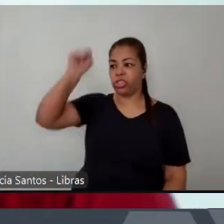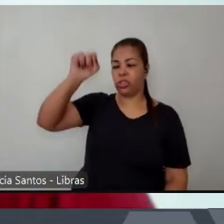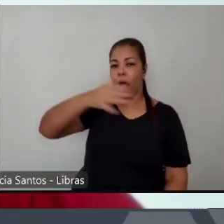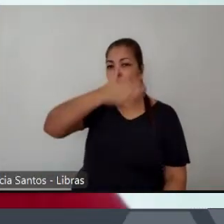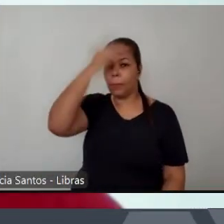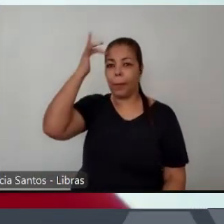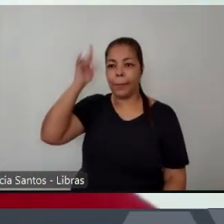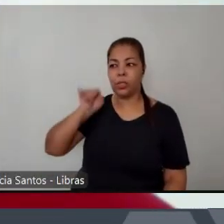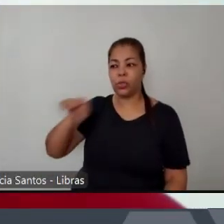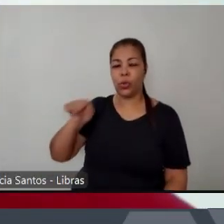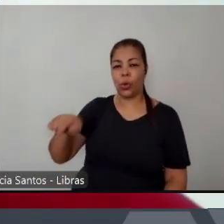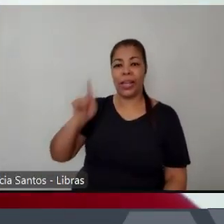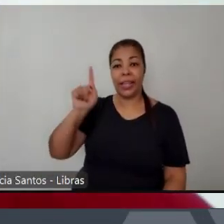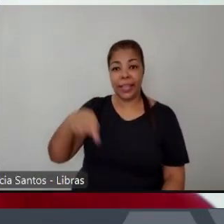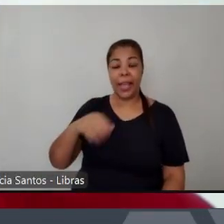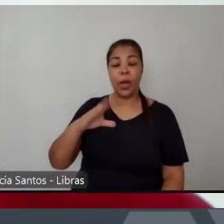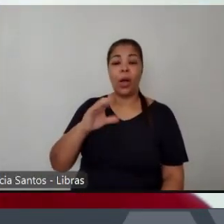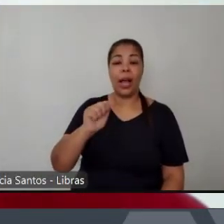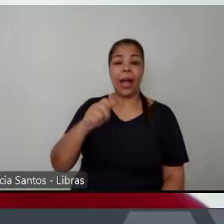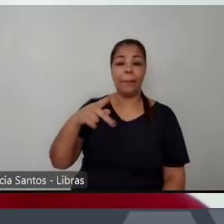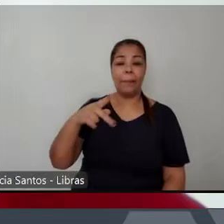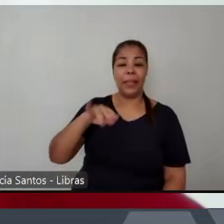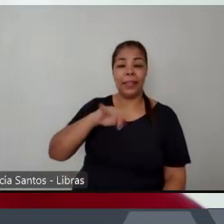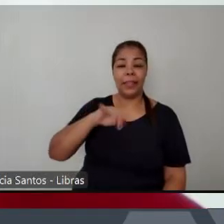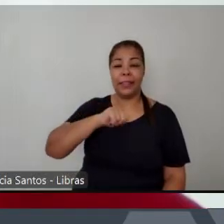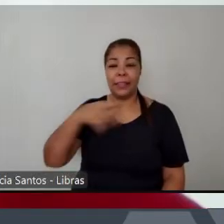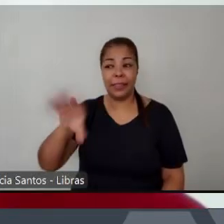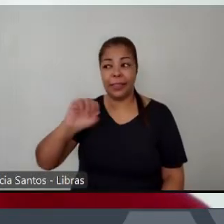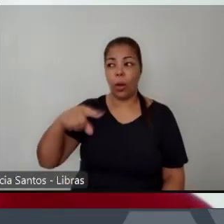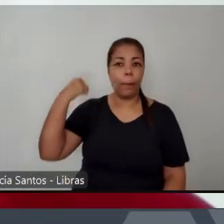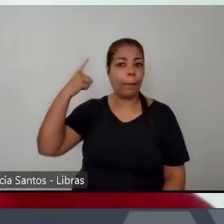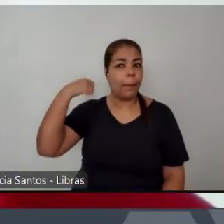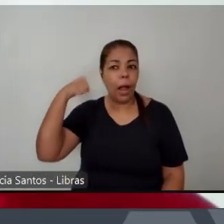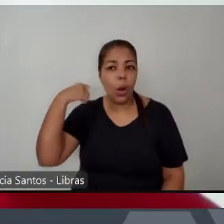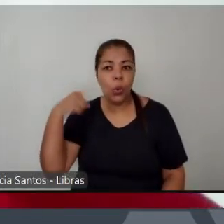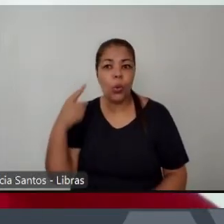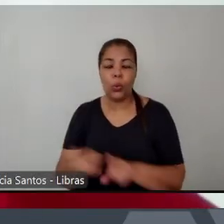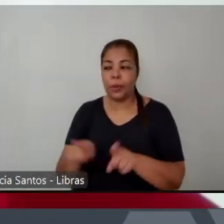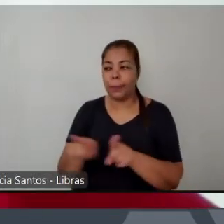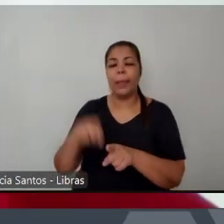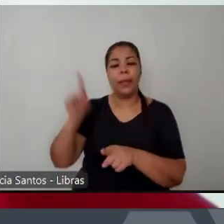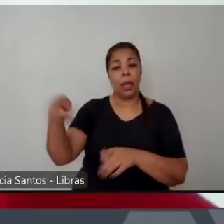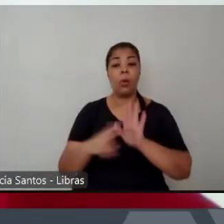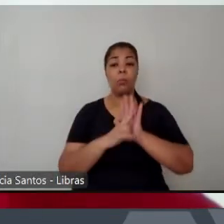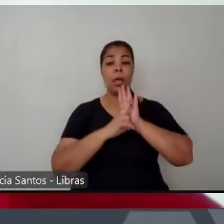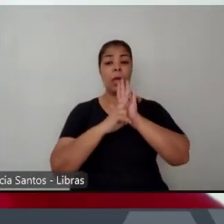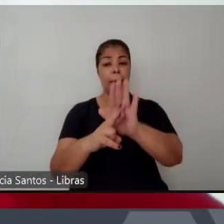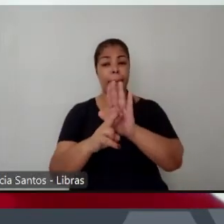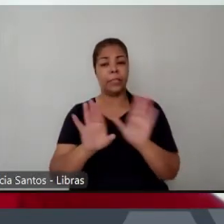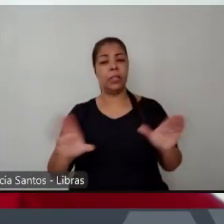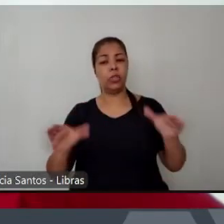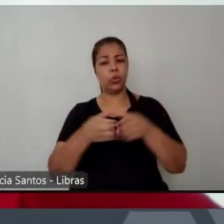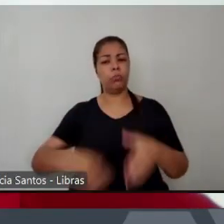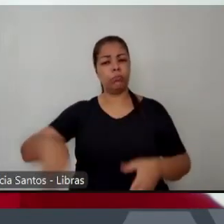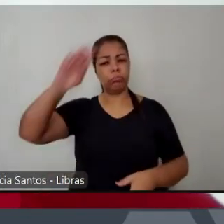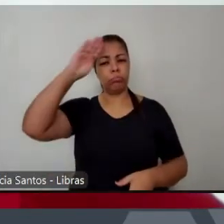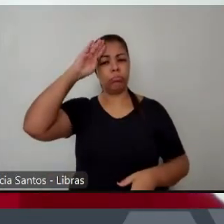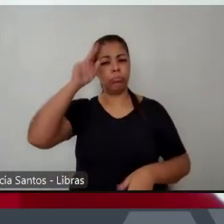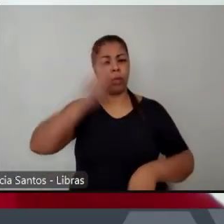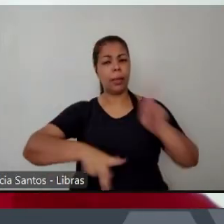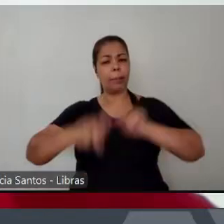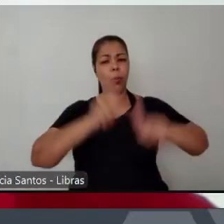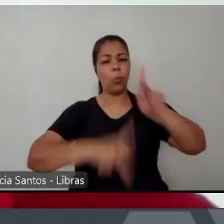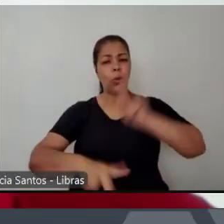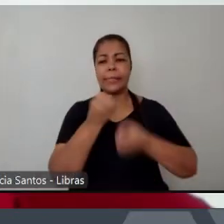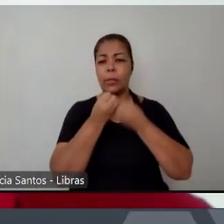um capitão maluco como representante desse exército do cidadão de bem daqueles que